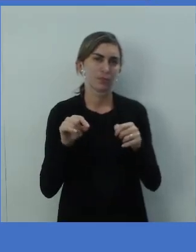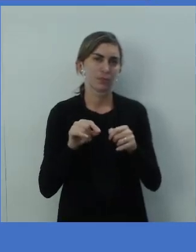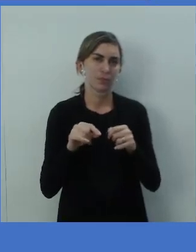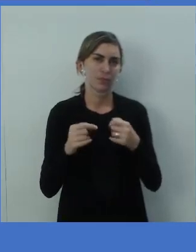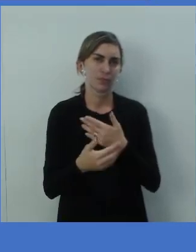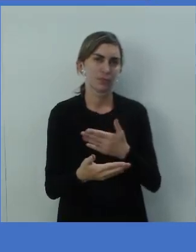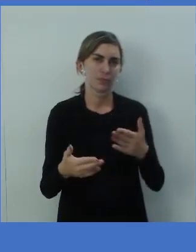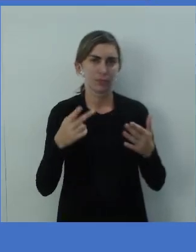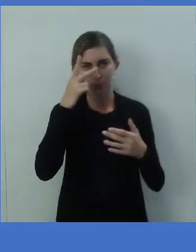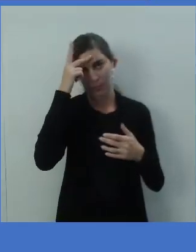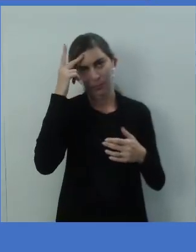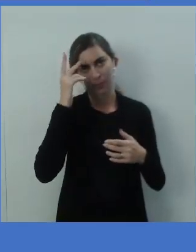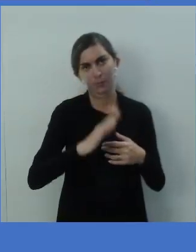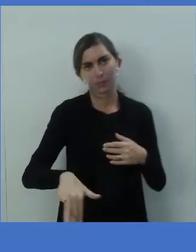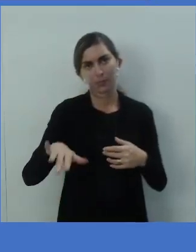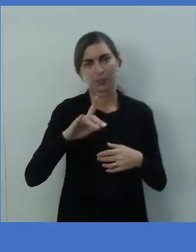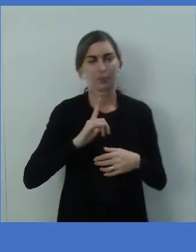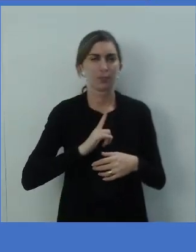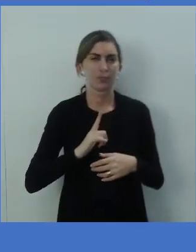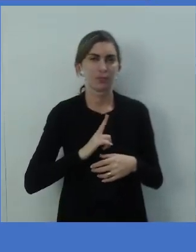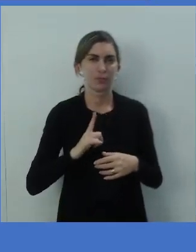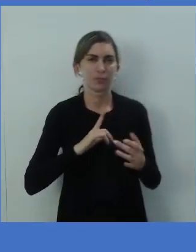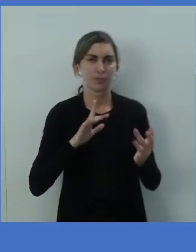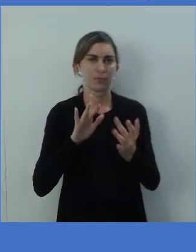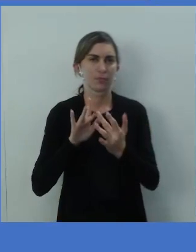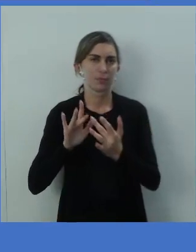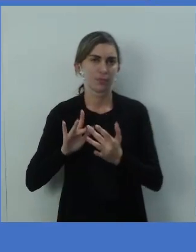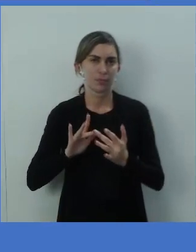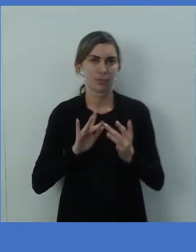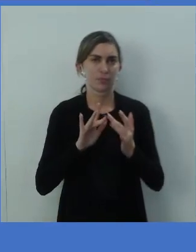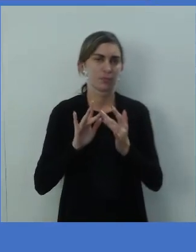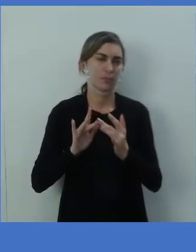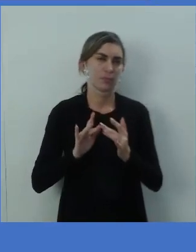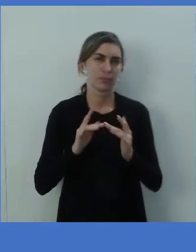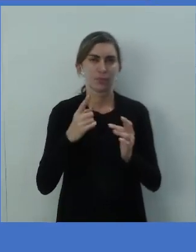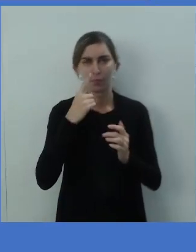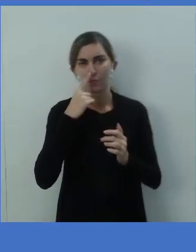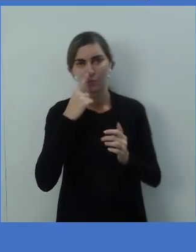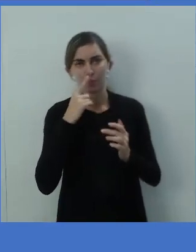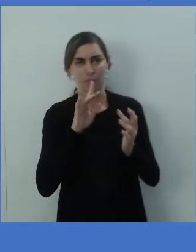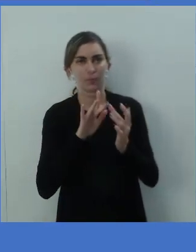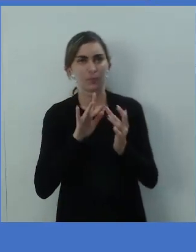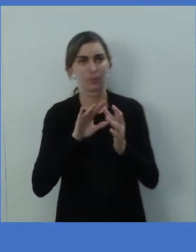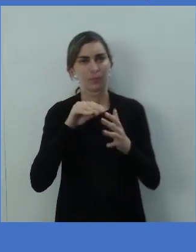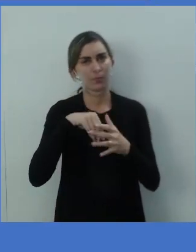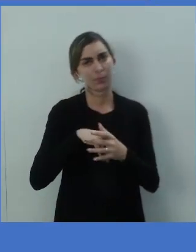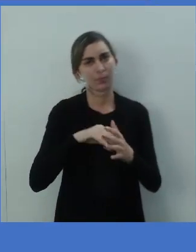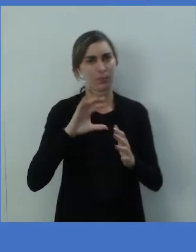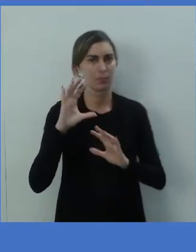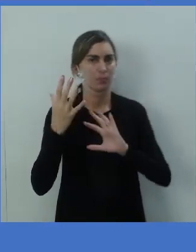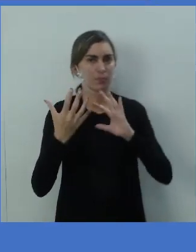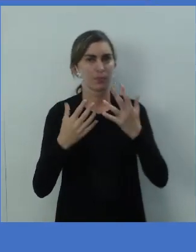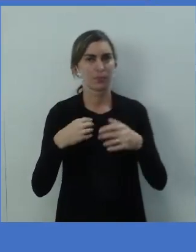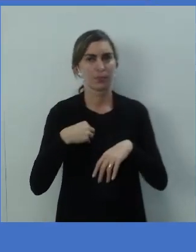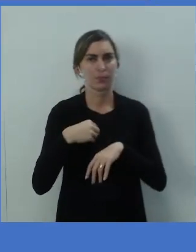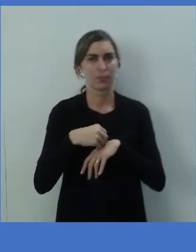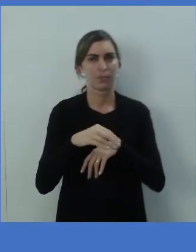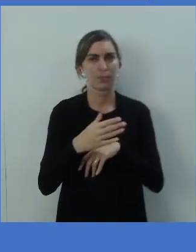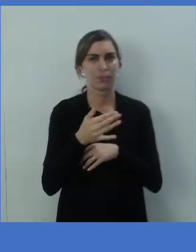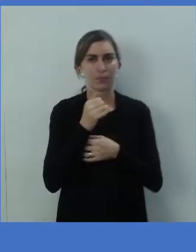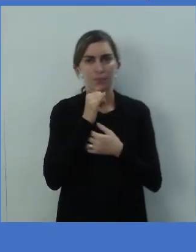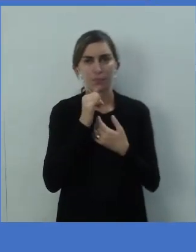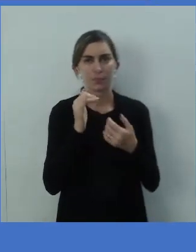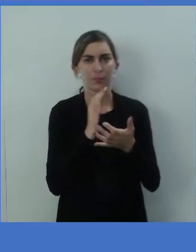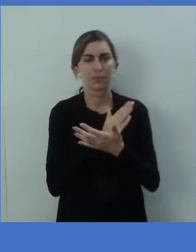as pessoas que nós temos mais afinidade ou intimidade dentro de uma situação. Então, eu coloquei alguns exemplos, né?